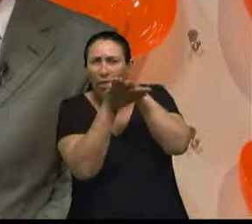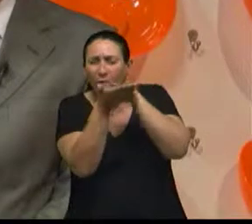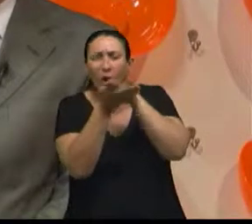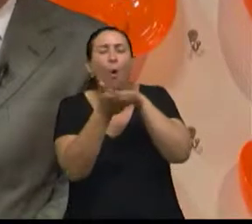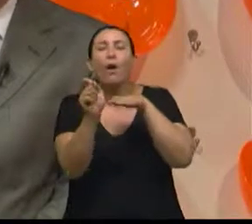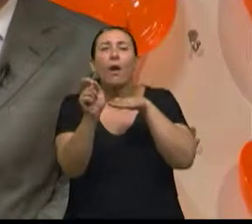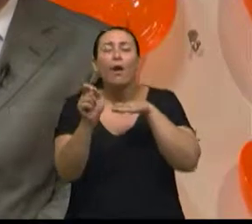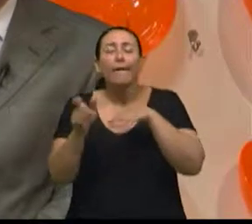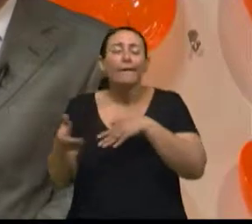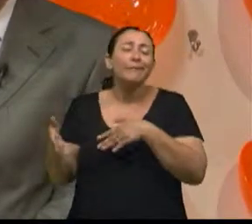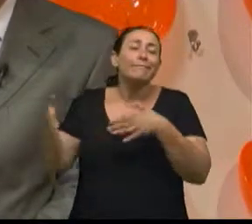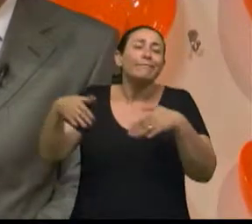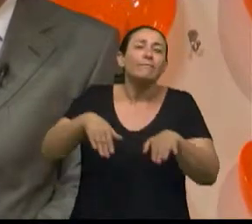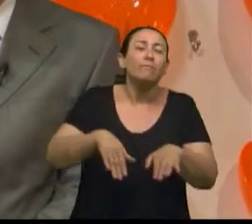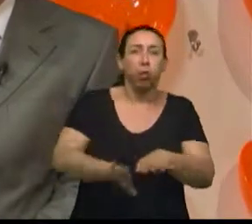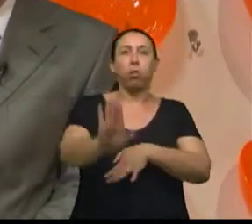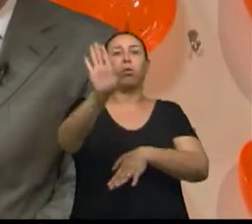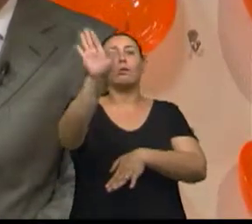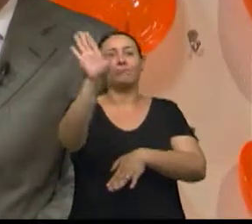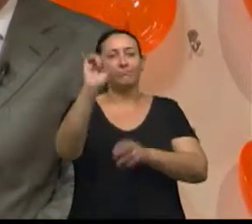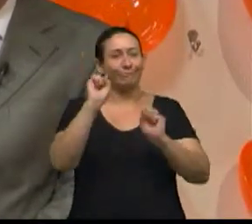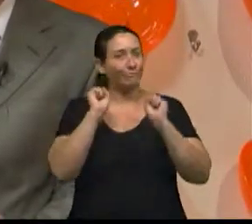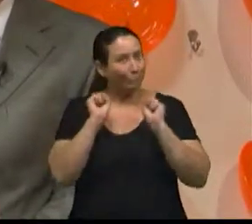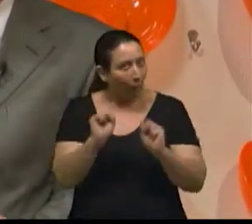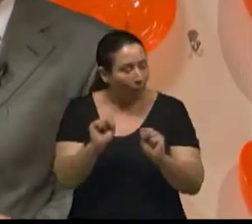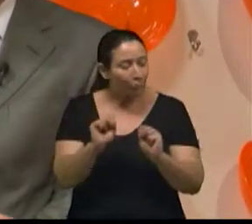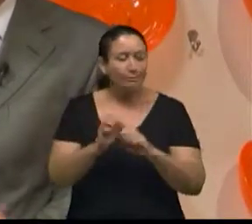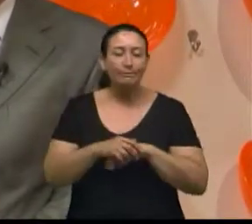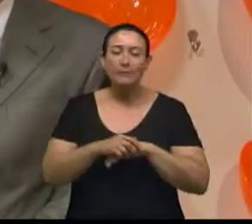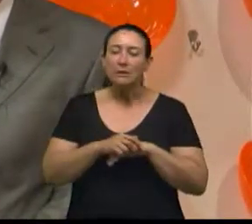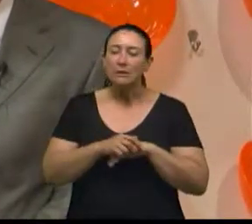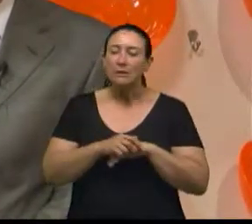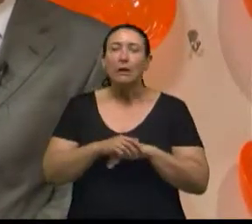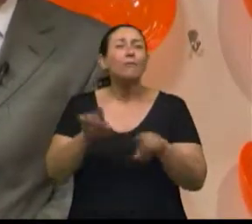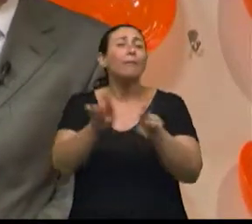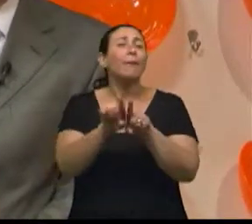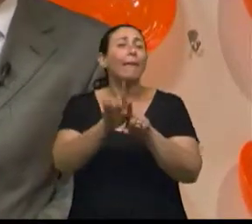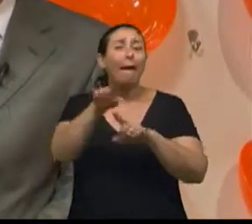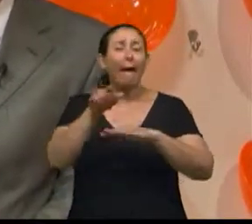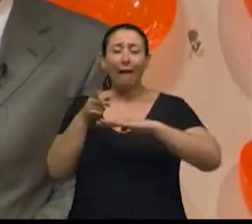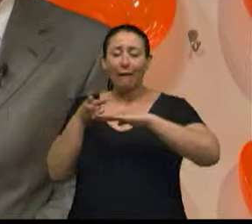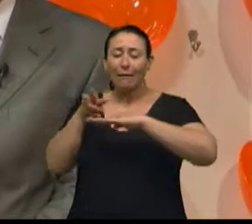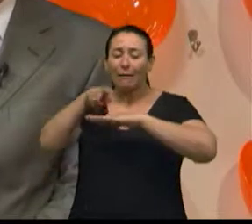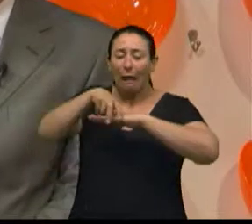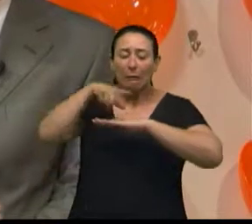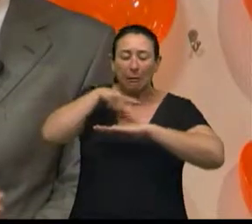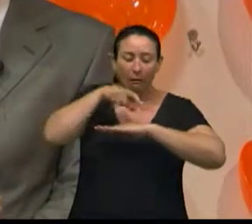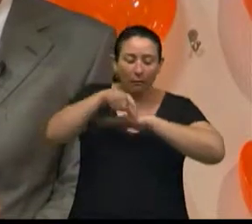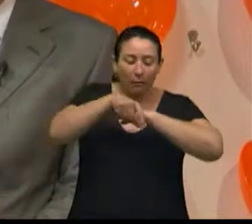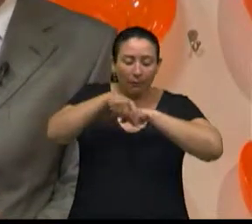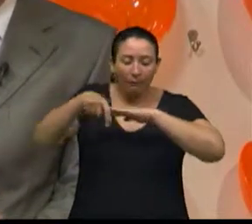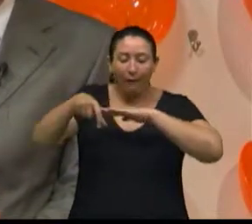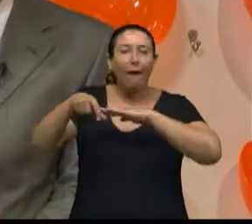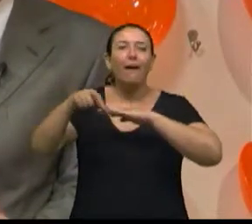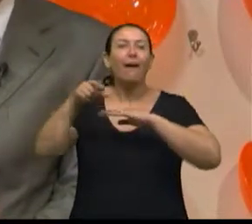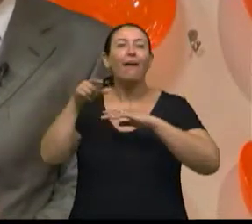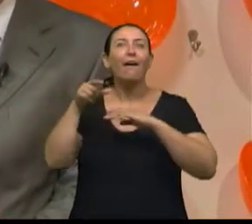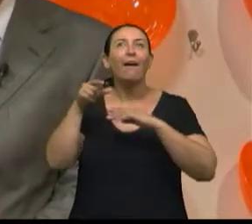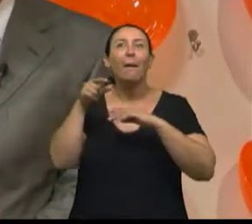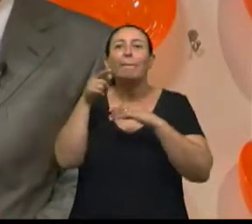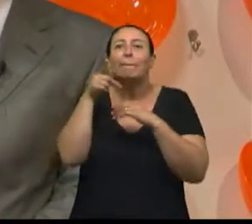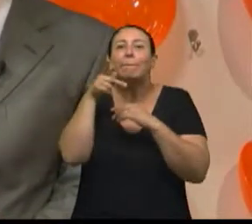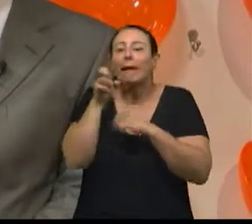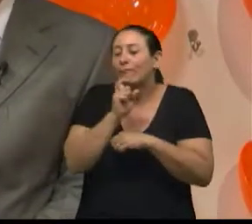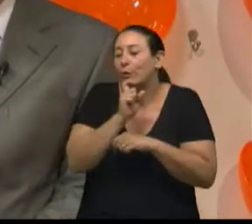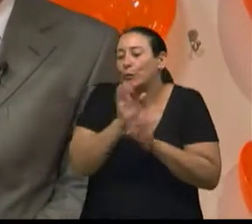pode fazer com que a pessoa escorregue. Também tem aquele hábito de botar um tapetinho para quando sair da cama não untar frio